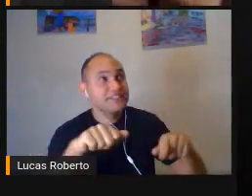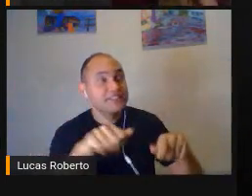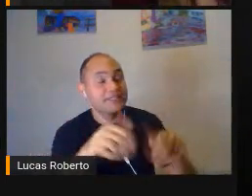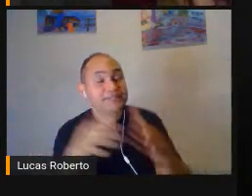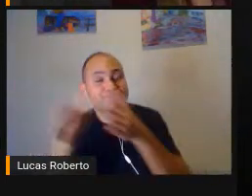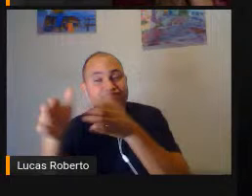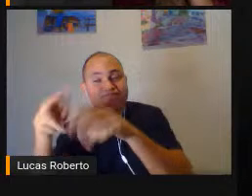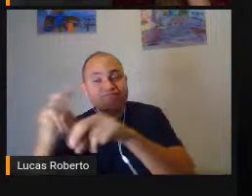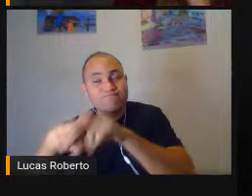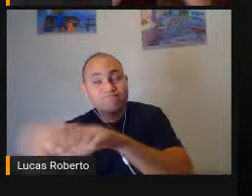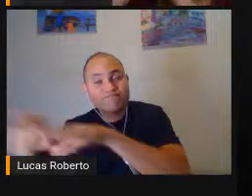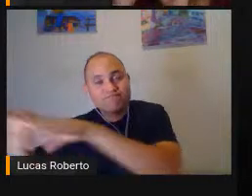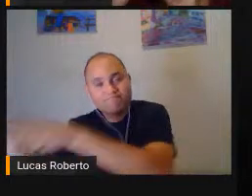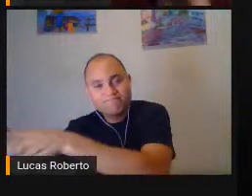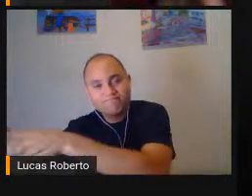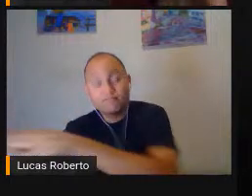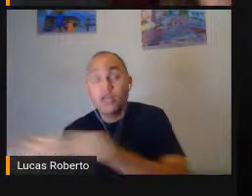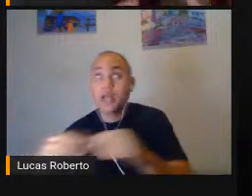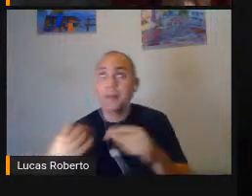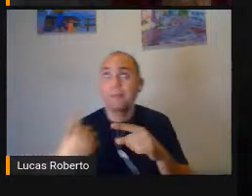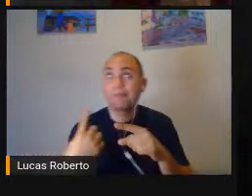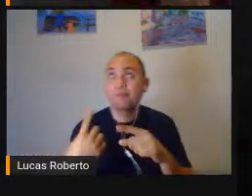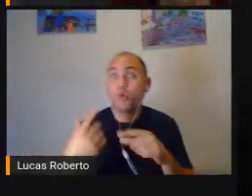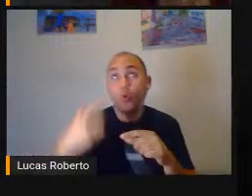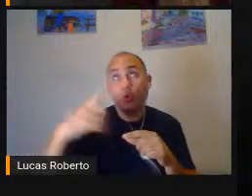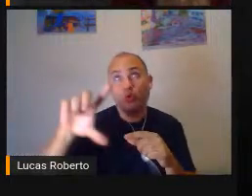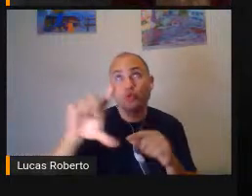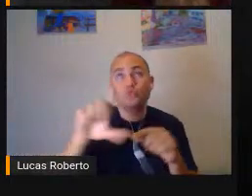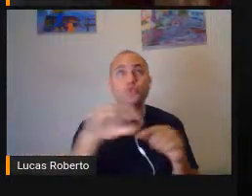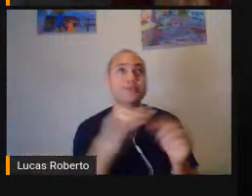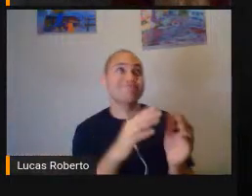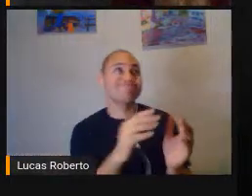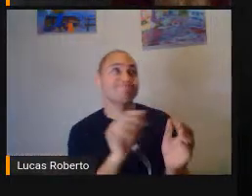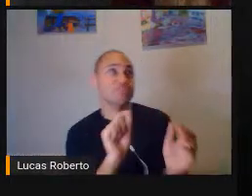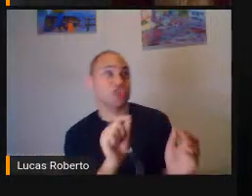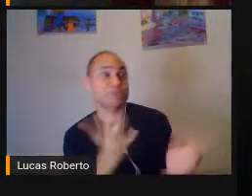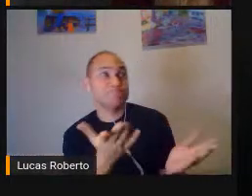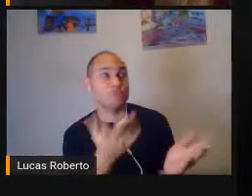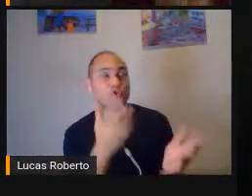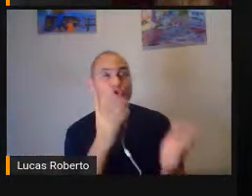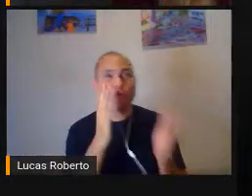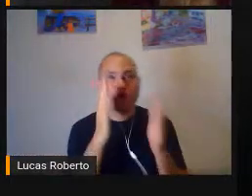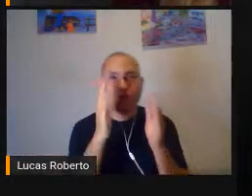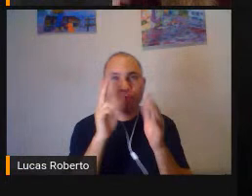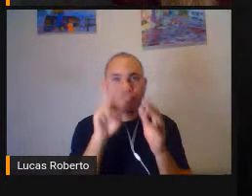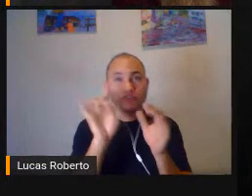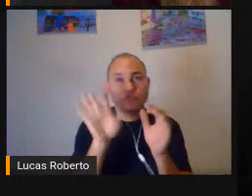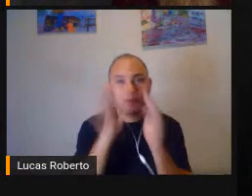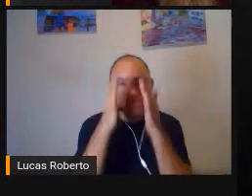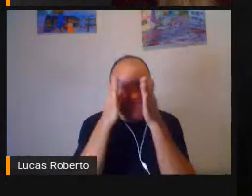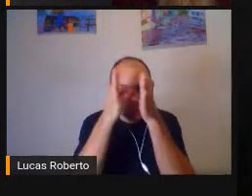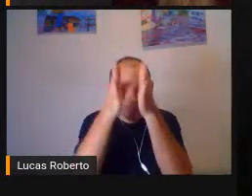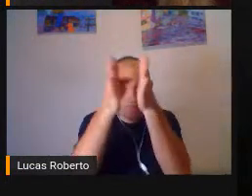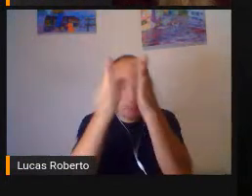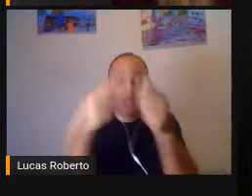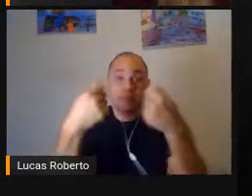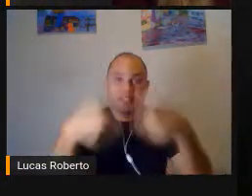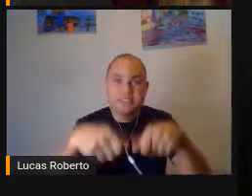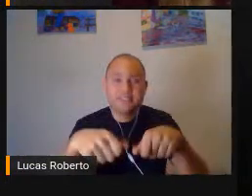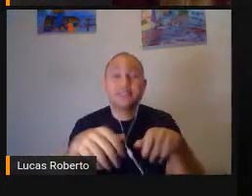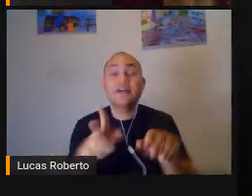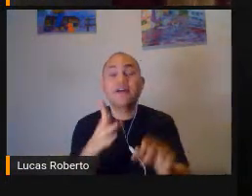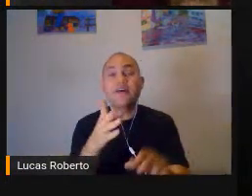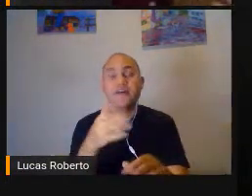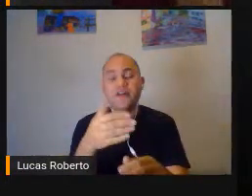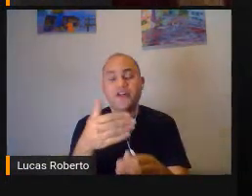Aquele que tem A visão central Precisa sentar Mais no centro Da sala de aula Aqueles estudantes Que tem problema Com luminosidade